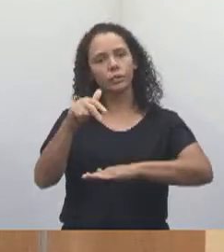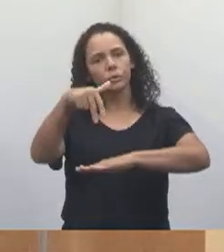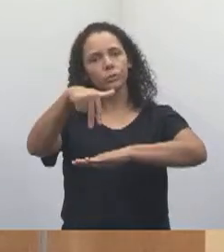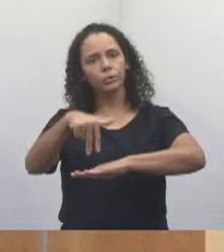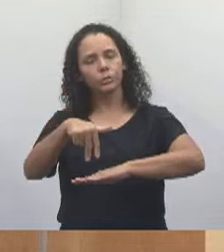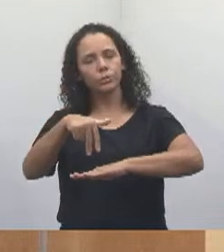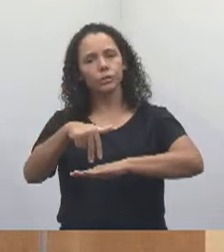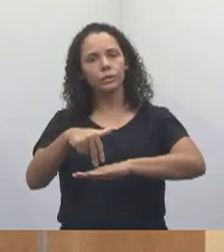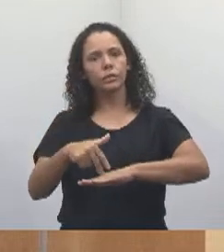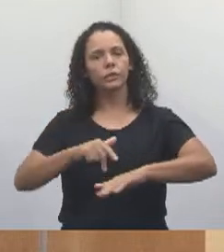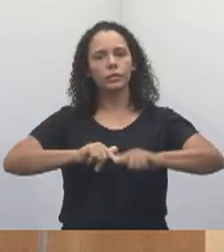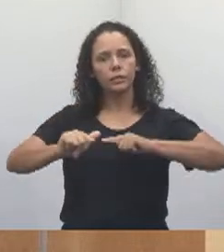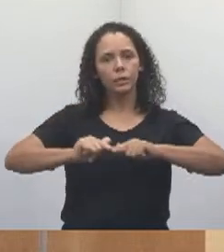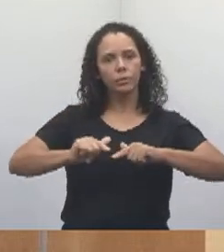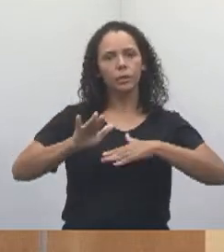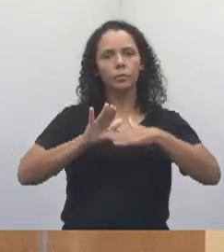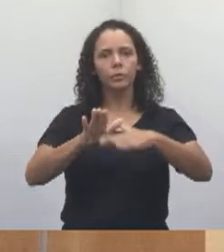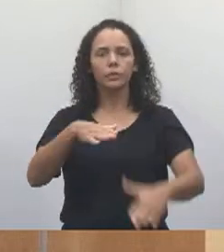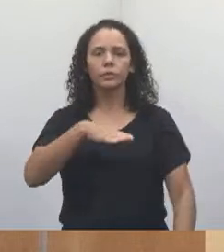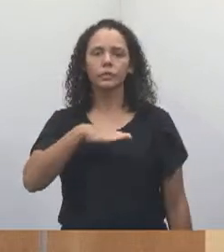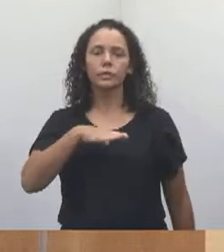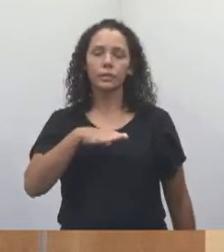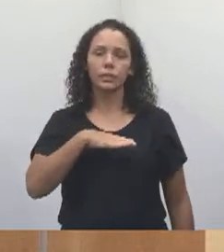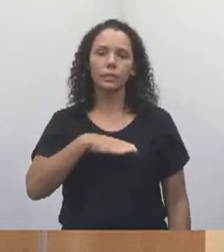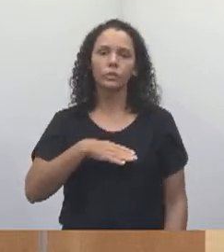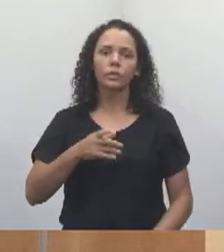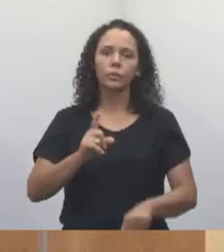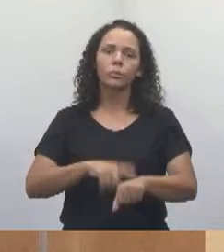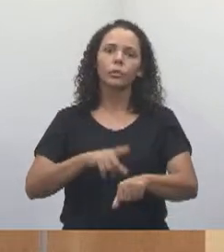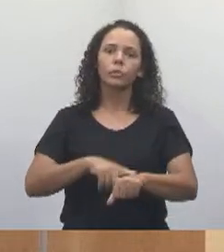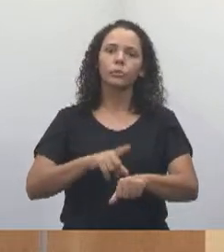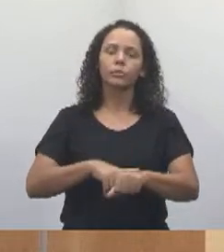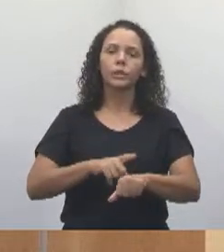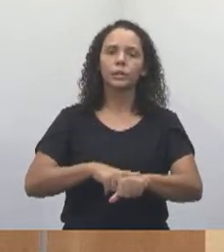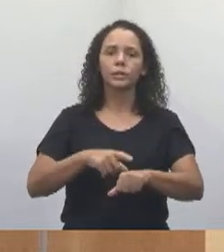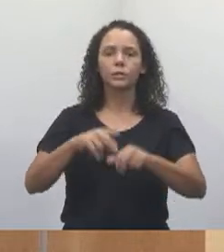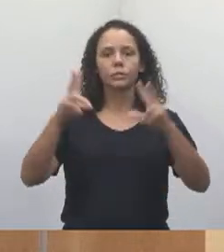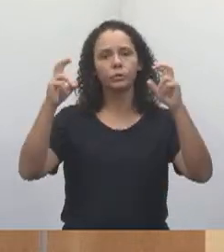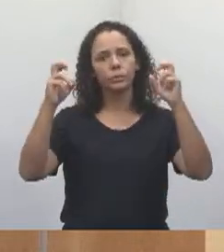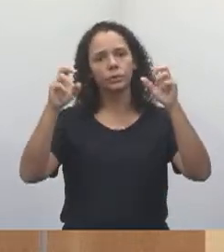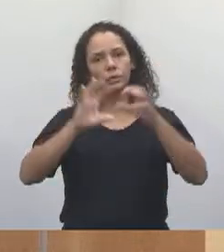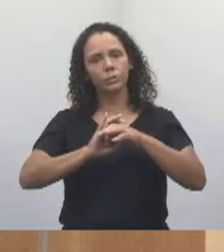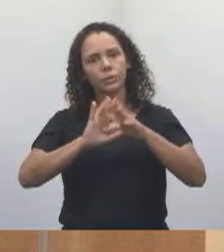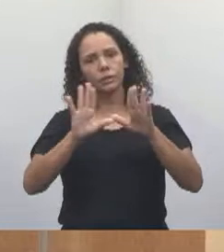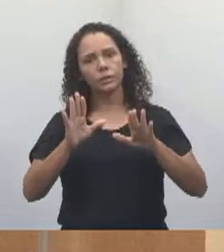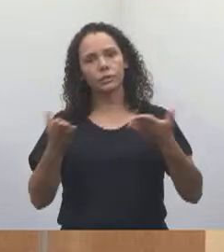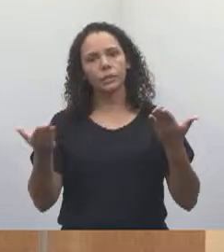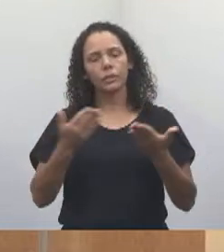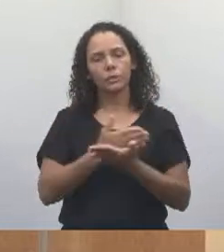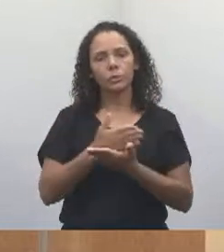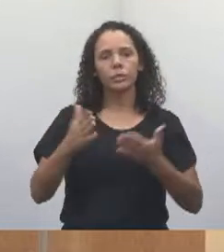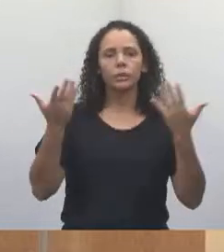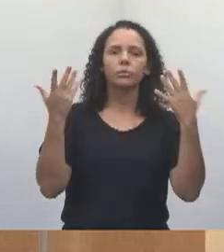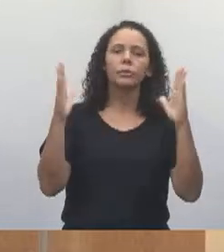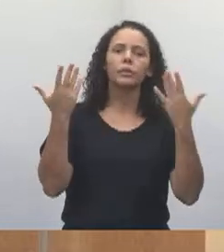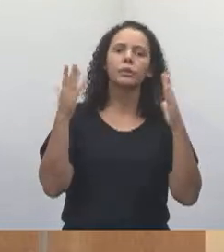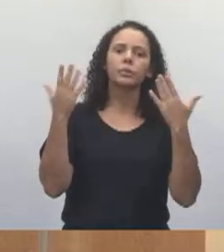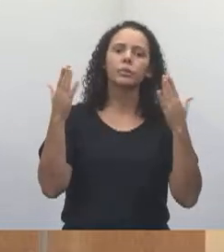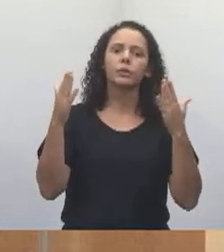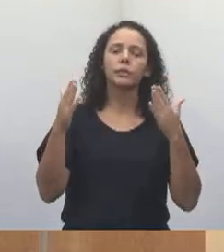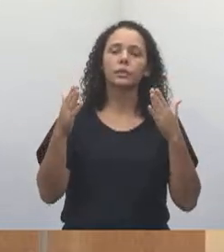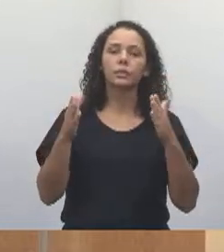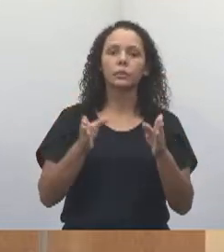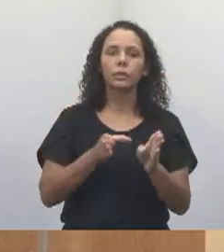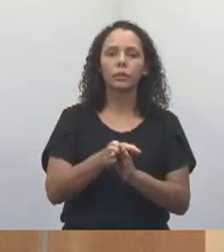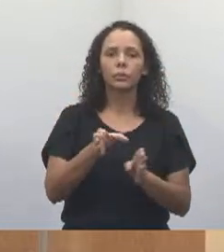e por trabalhar pela cidade de Jacari. Esse é o momento dos temas livres e eu já quero começar dando os parabéns aos